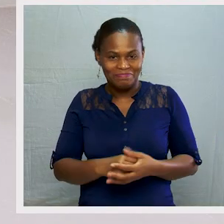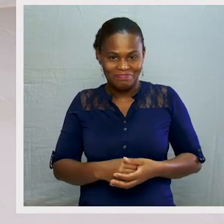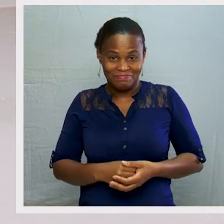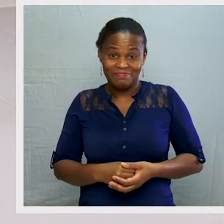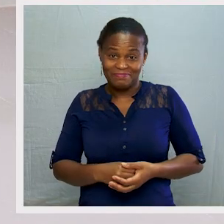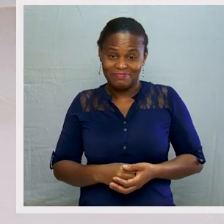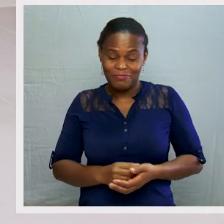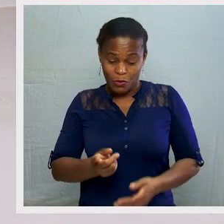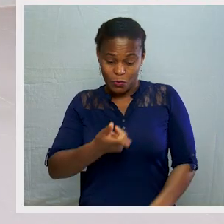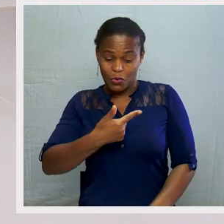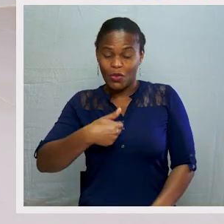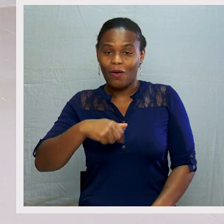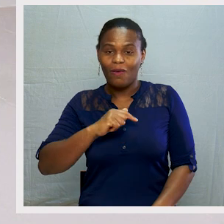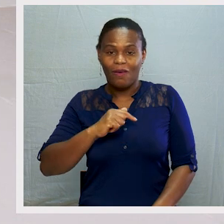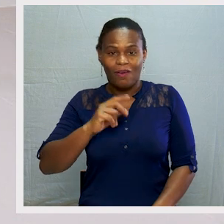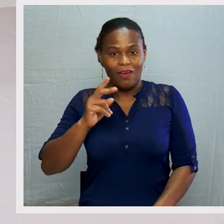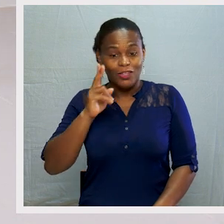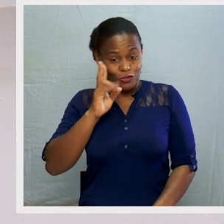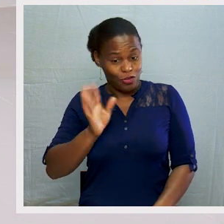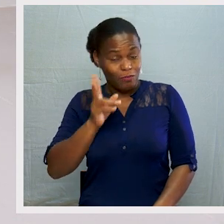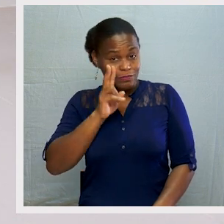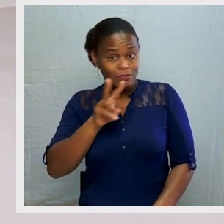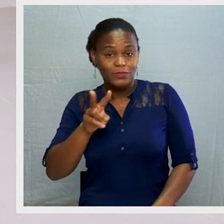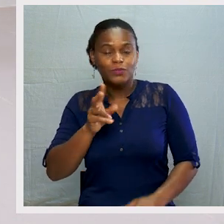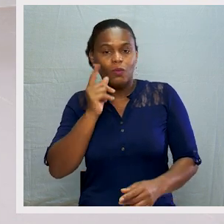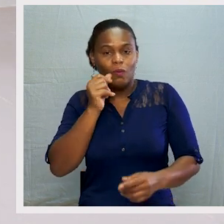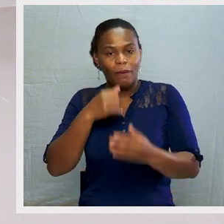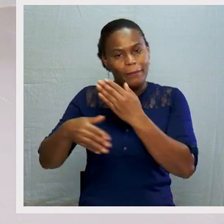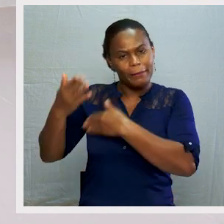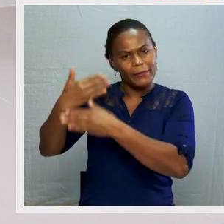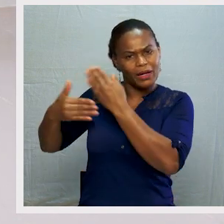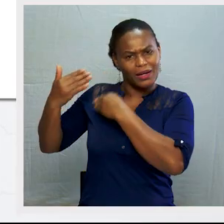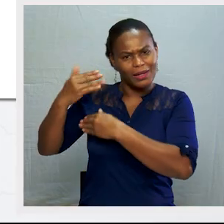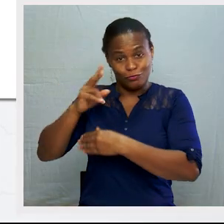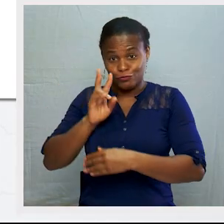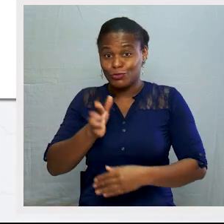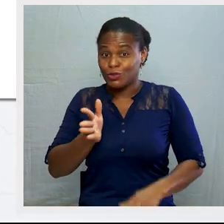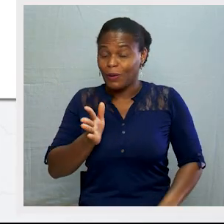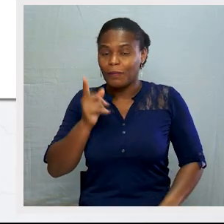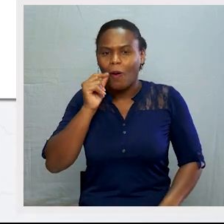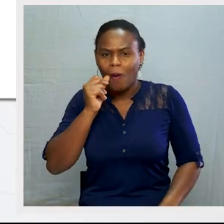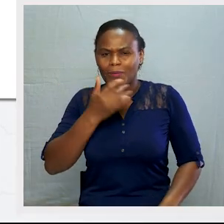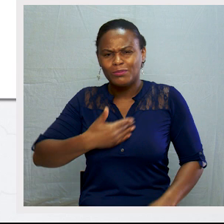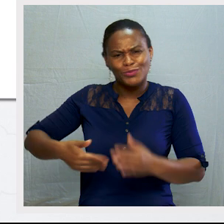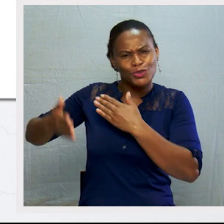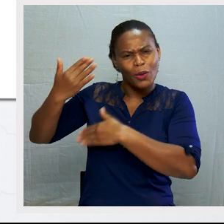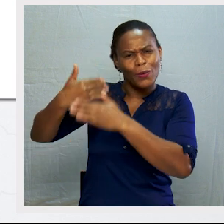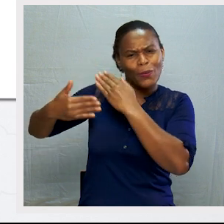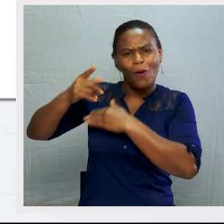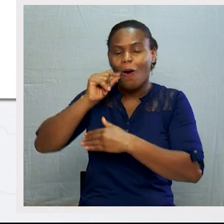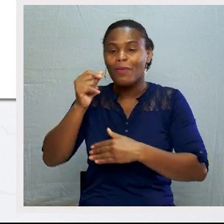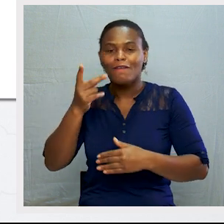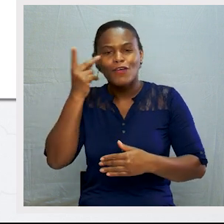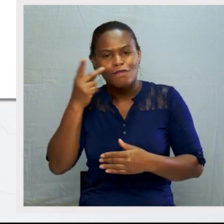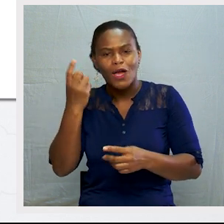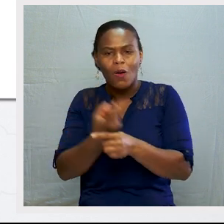Nós vimos que os homens do passado viviam daquilo que